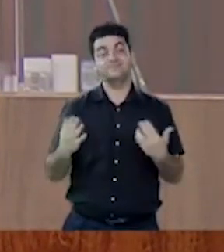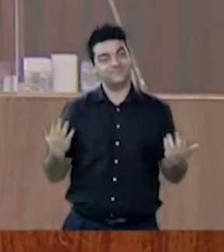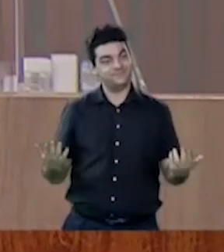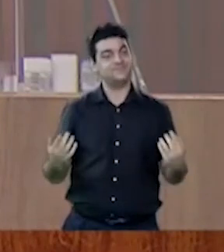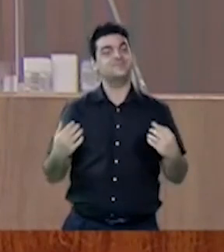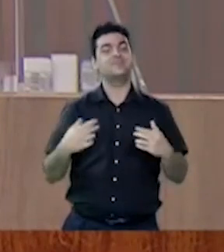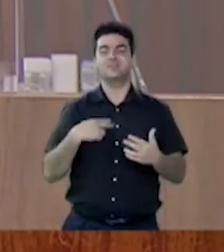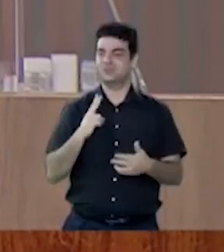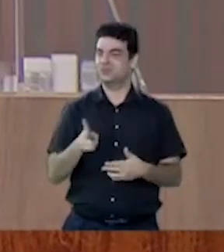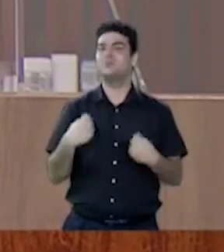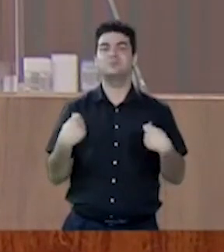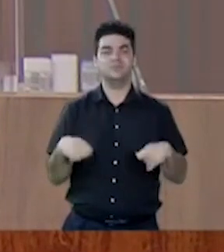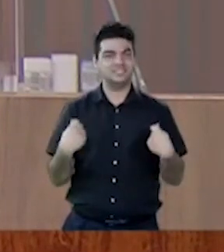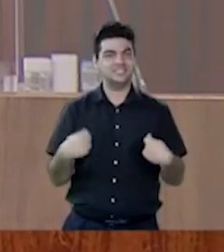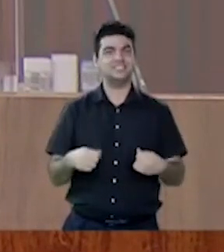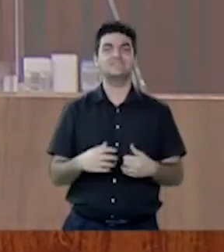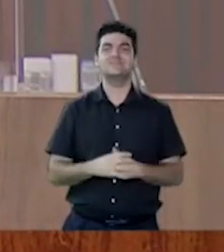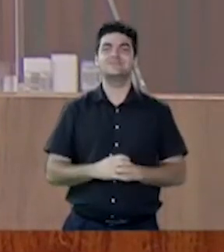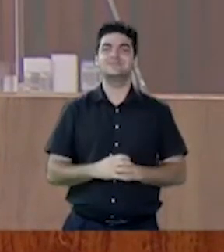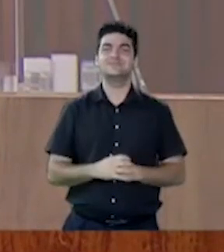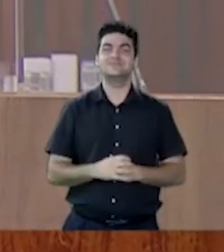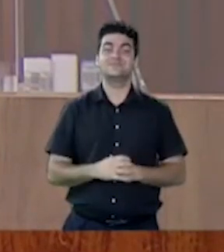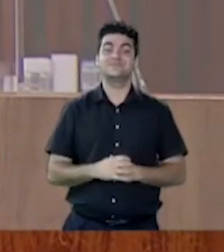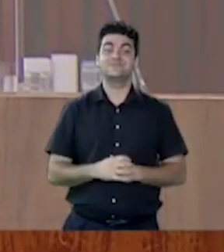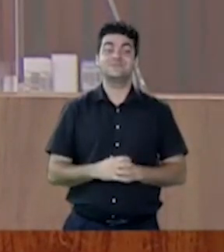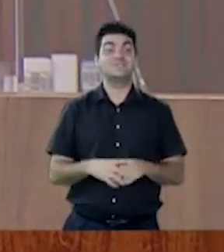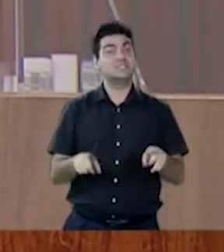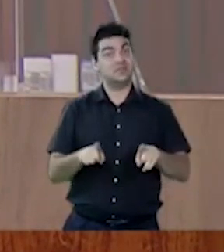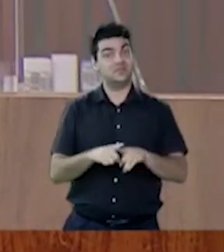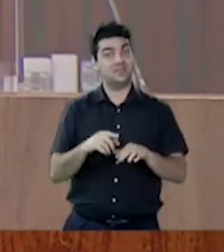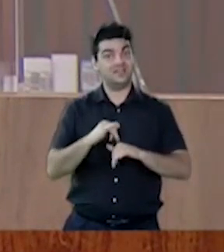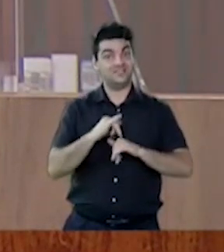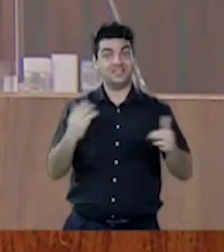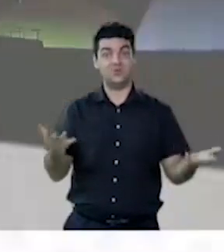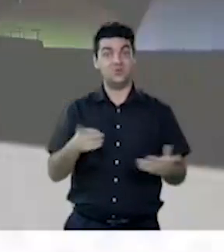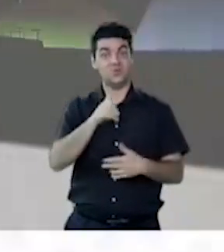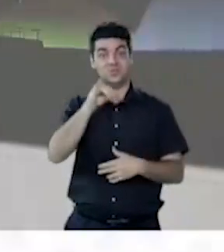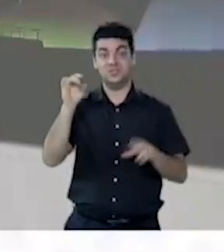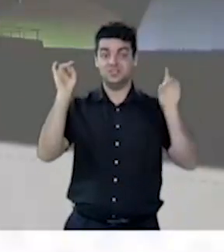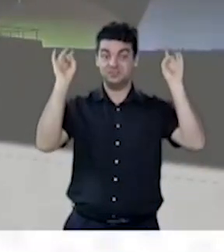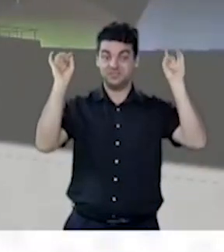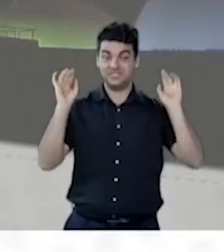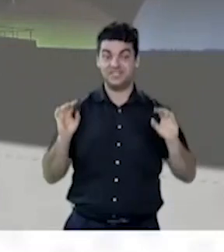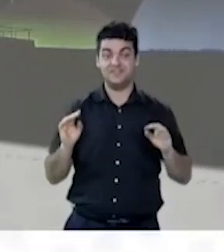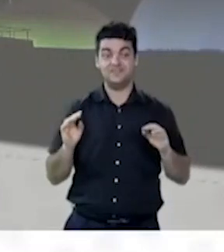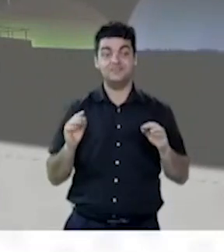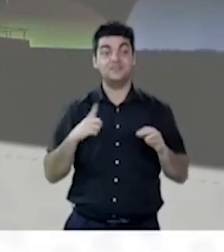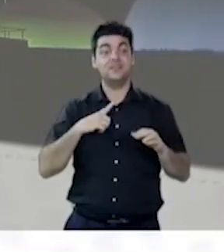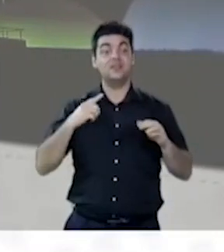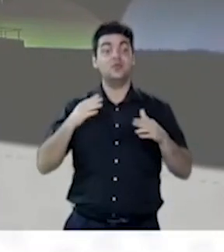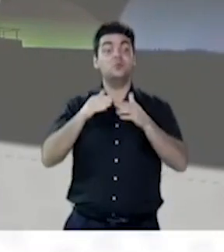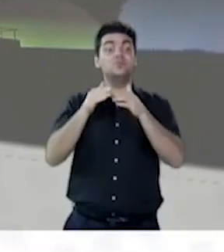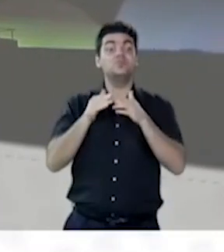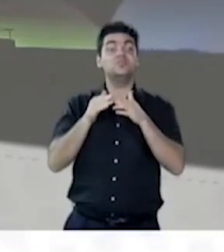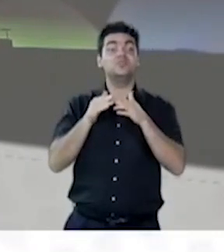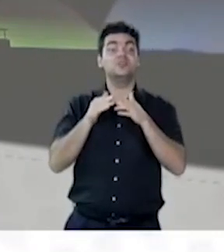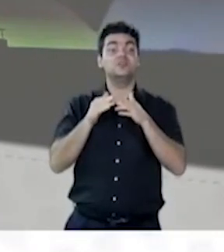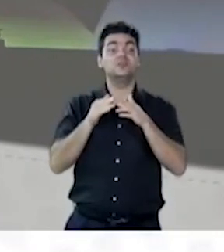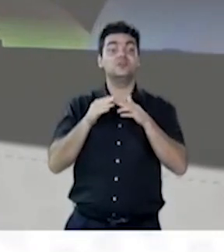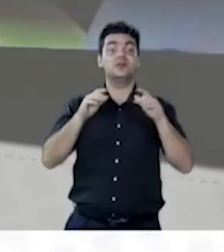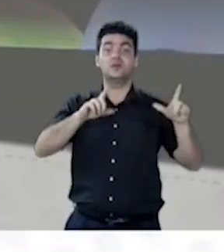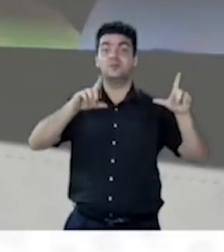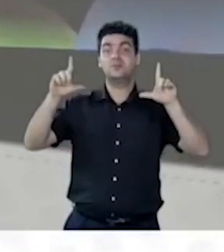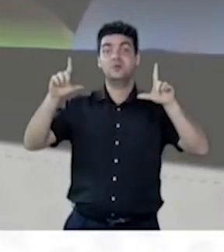e assim deverá continuar a ser. E também, em homenagem a essa data, eu pedi que se iluminasse de verde e